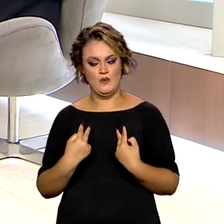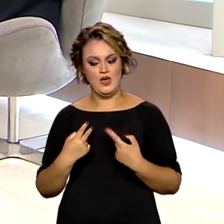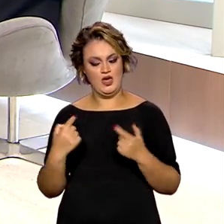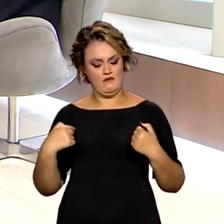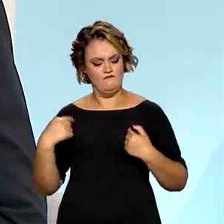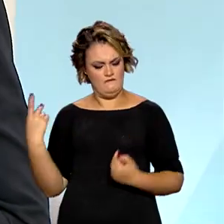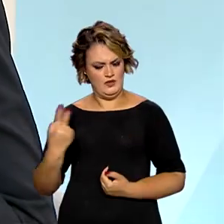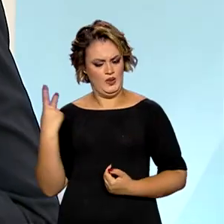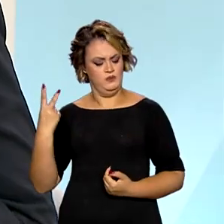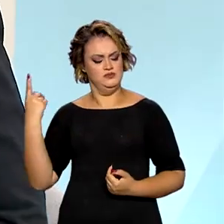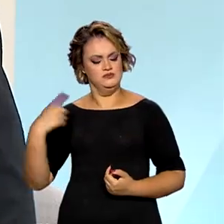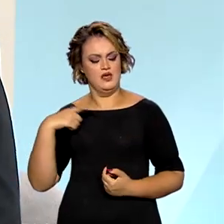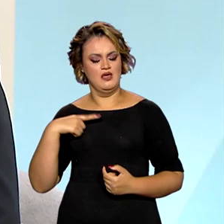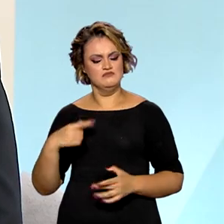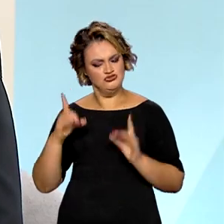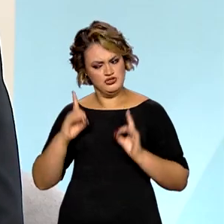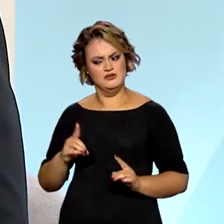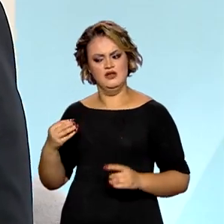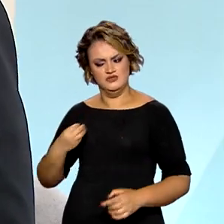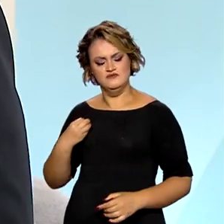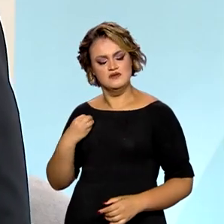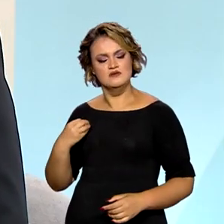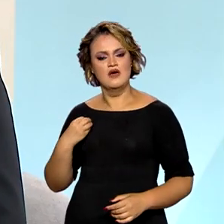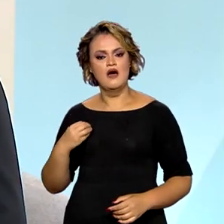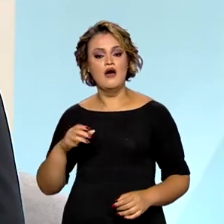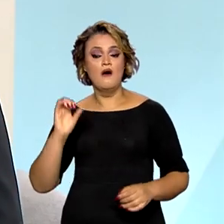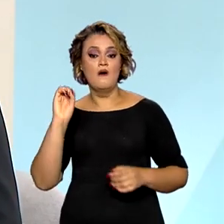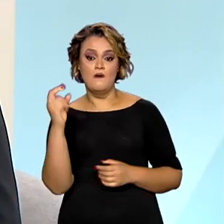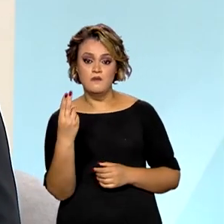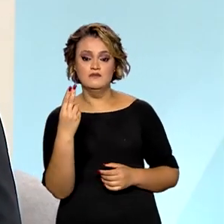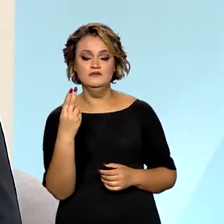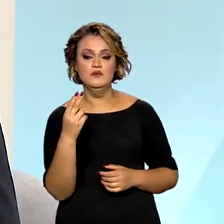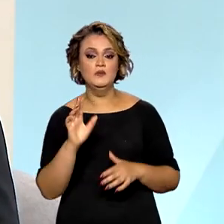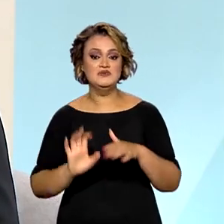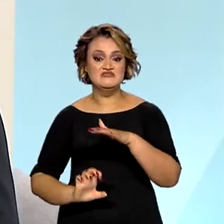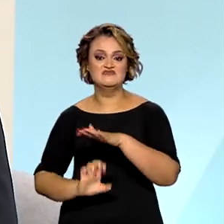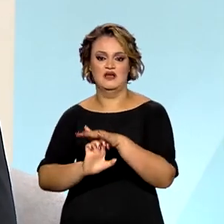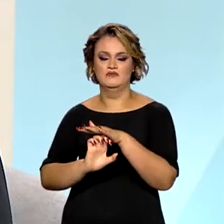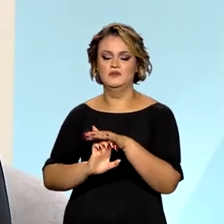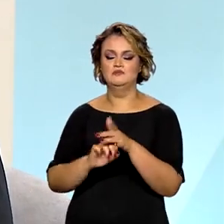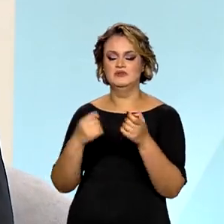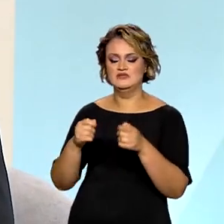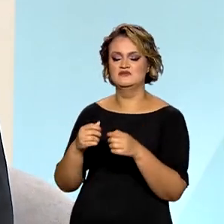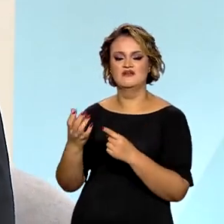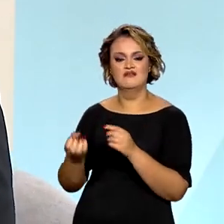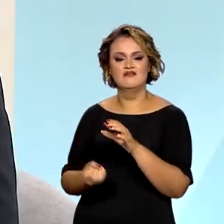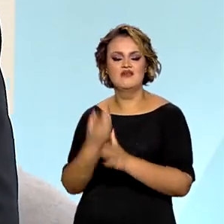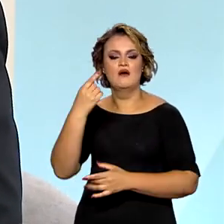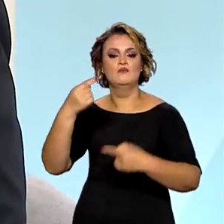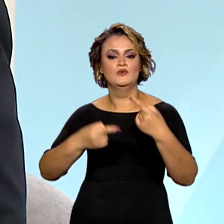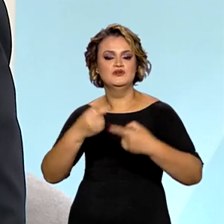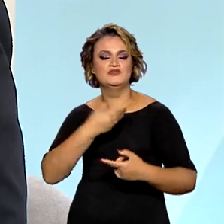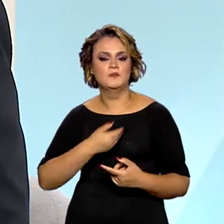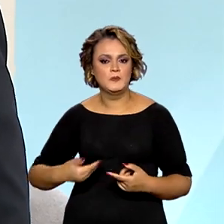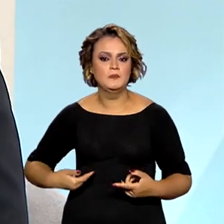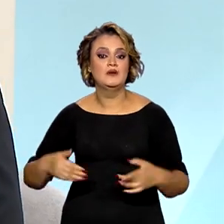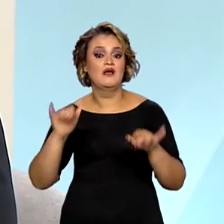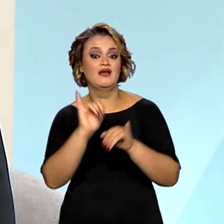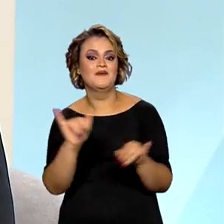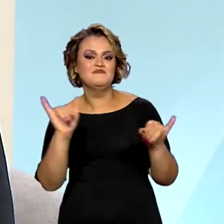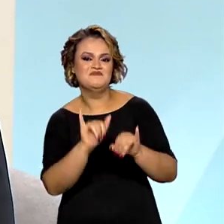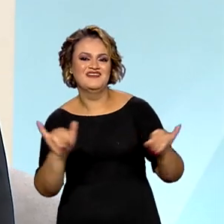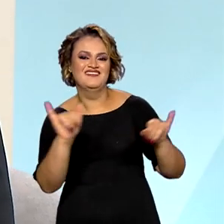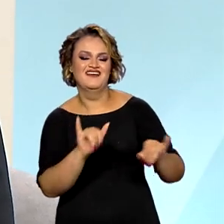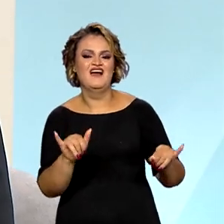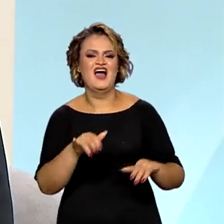tenho valor, a minha dignidade está aqui. Ou então, muitas vezes, o Estado vai ter que vir com alguma política pública. Campanhas, às vezes a gente